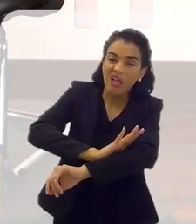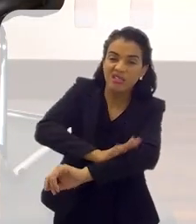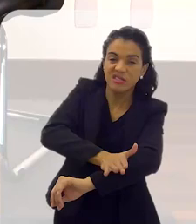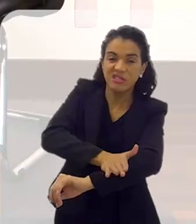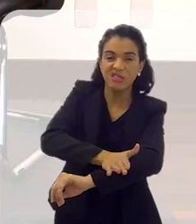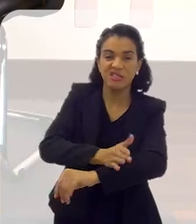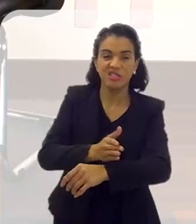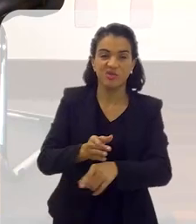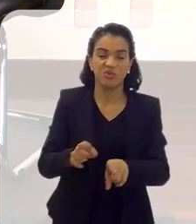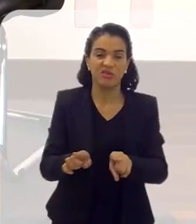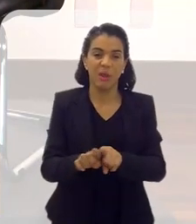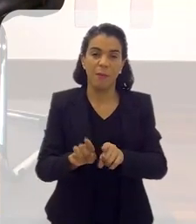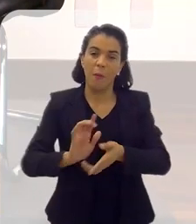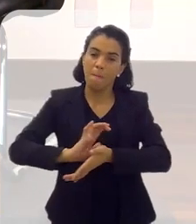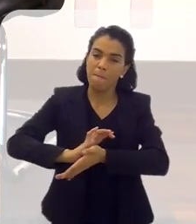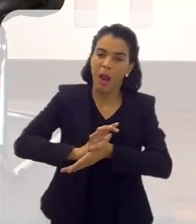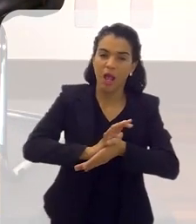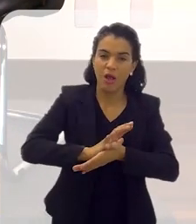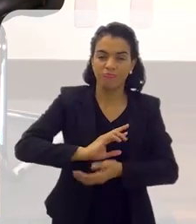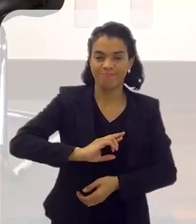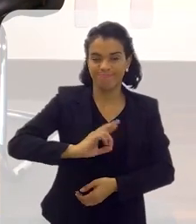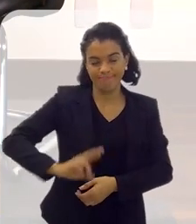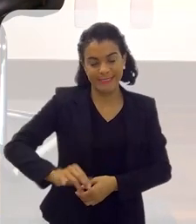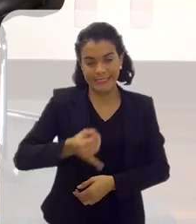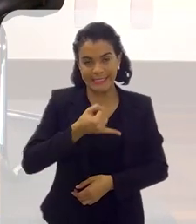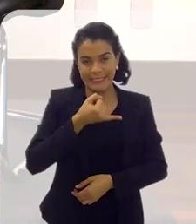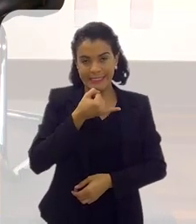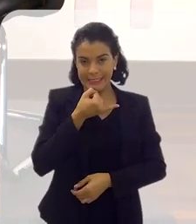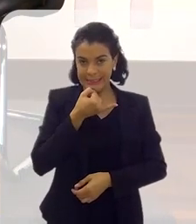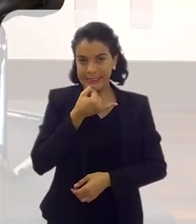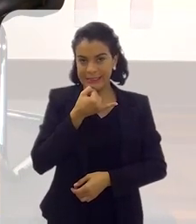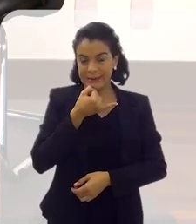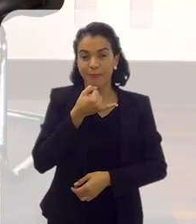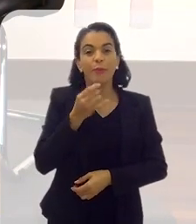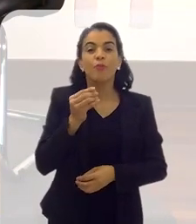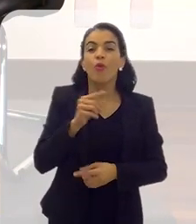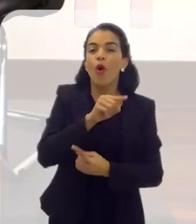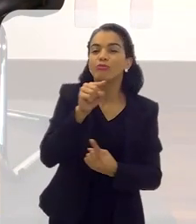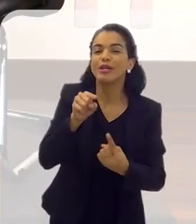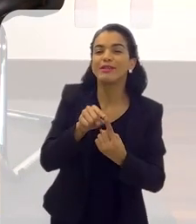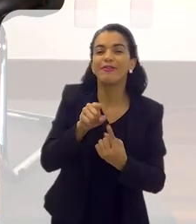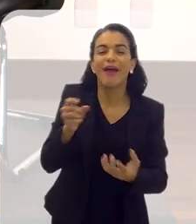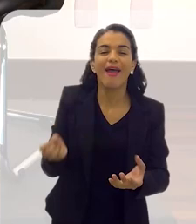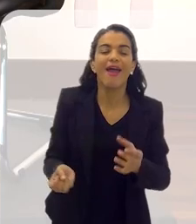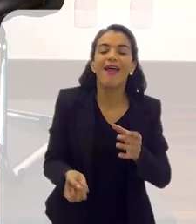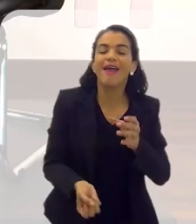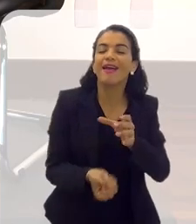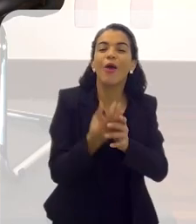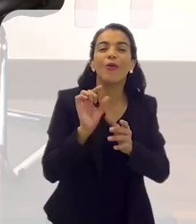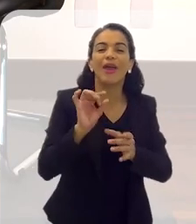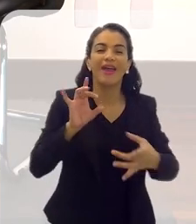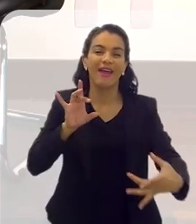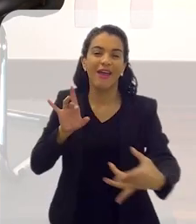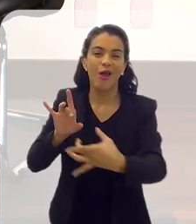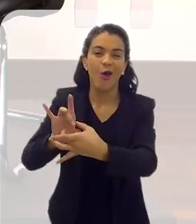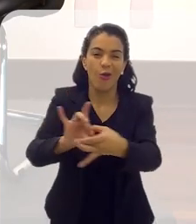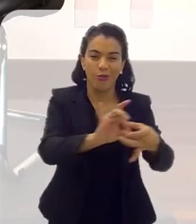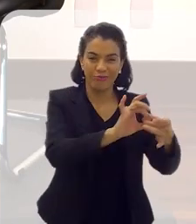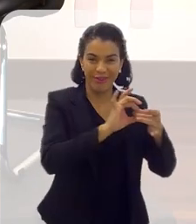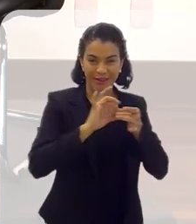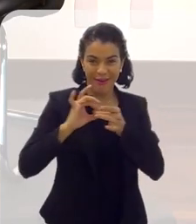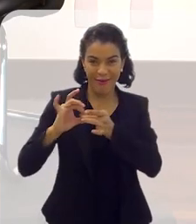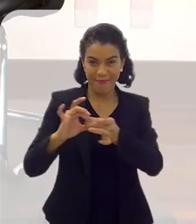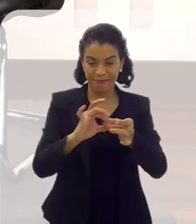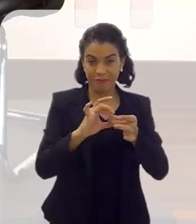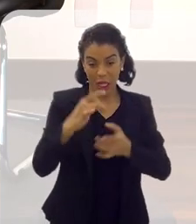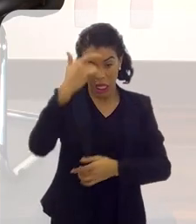racismo e a intolerância. Exatamente. Infelizmente. Ao invés de criar o quê? A união. união. Porque o fato, por exemplo,